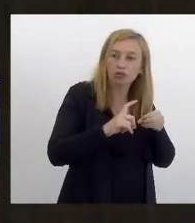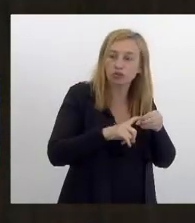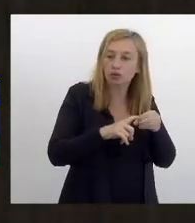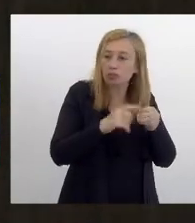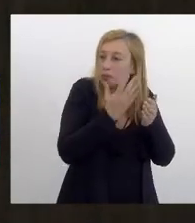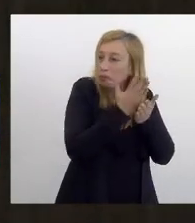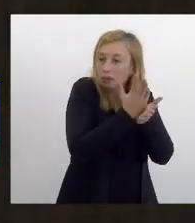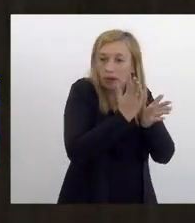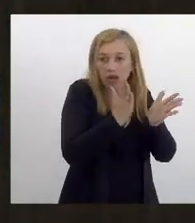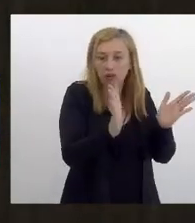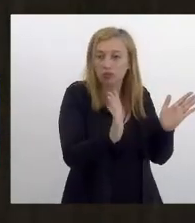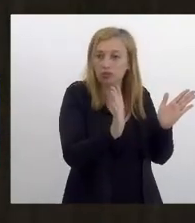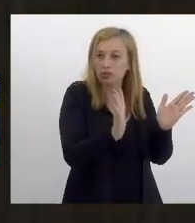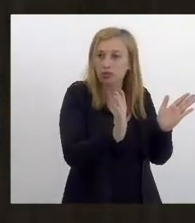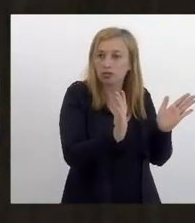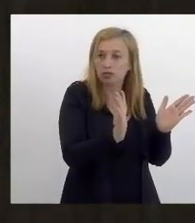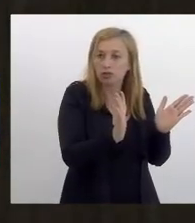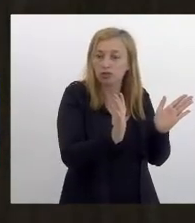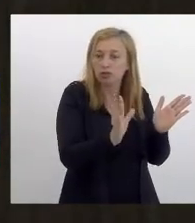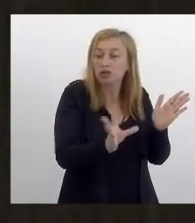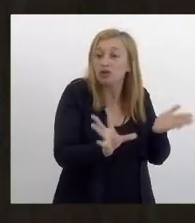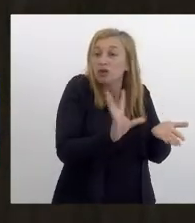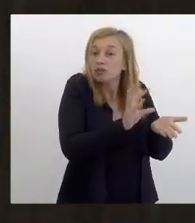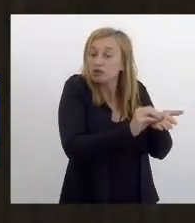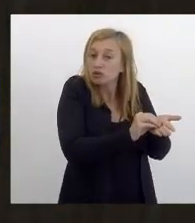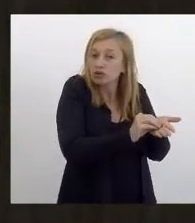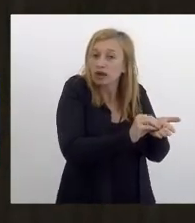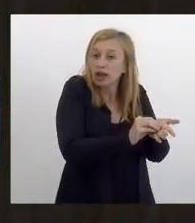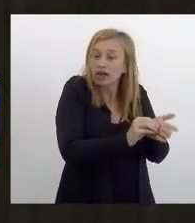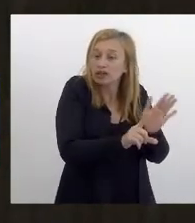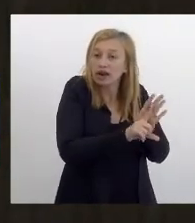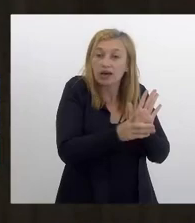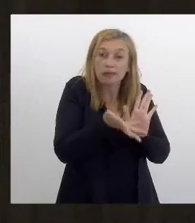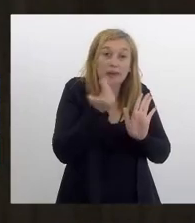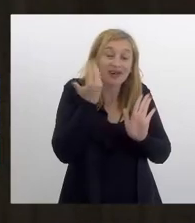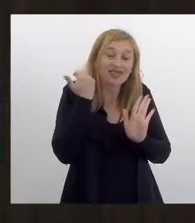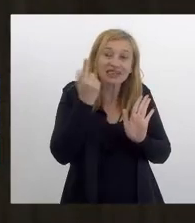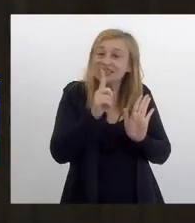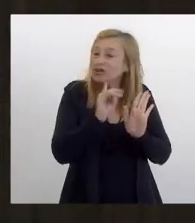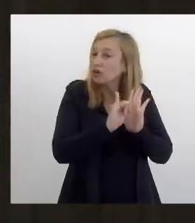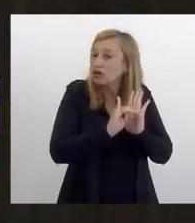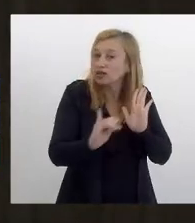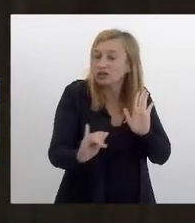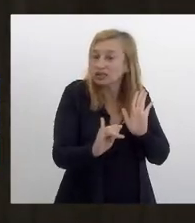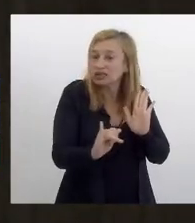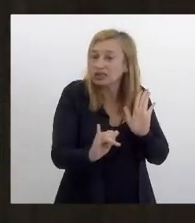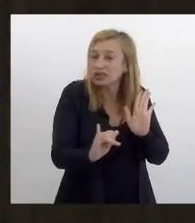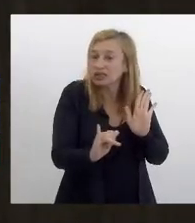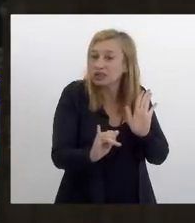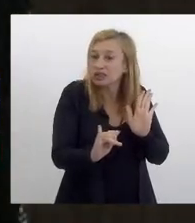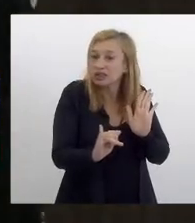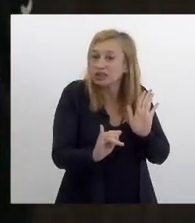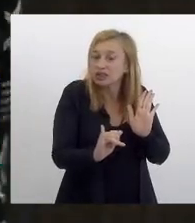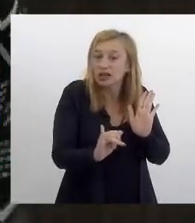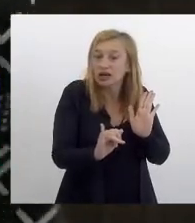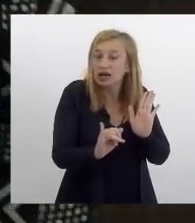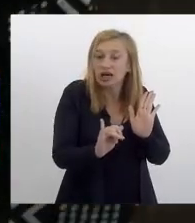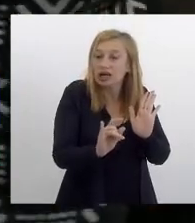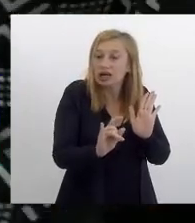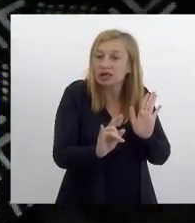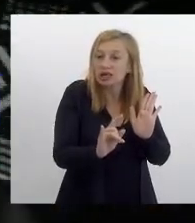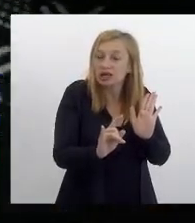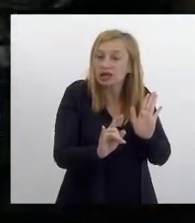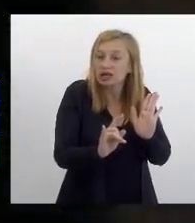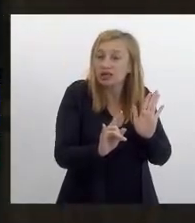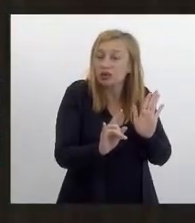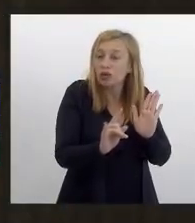existir porque ele foi protocolado na legislatura passada e não foi publicado então ele sequer foi ao arquivo é só para